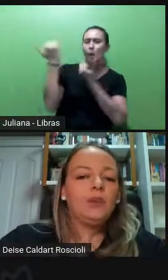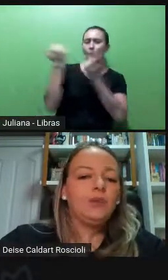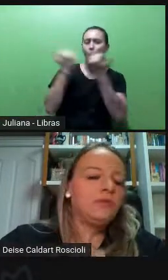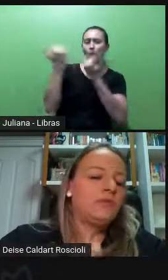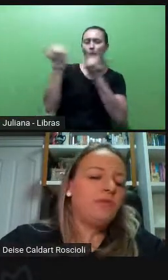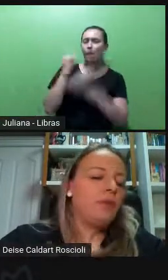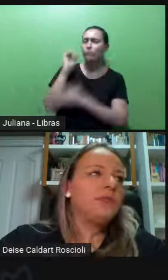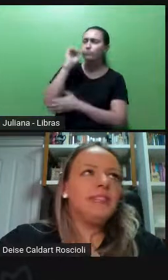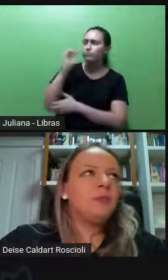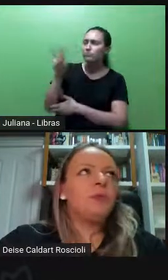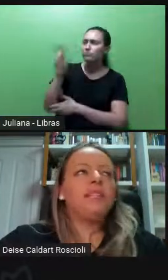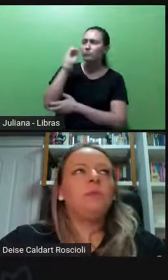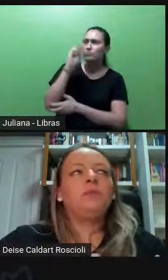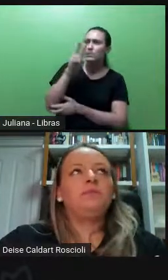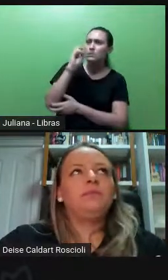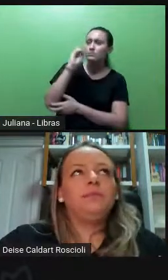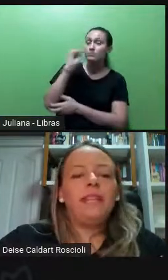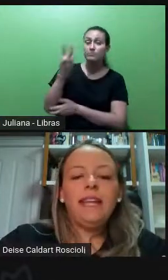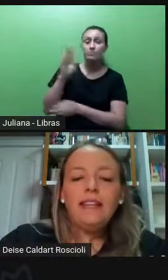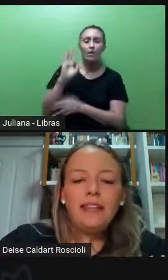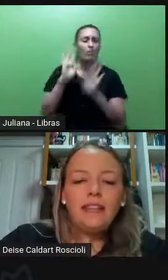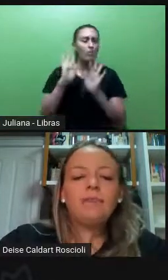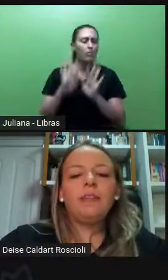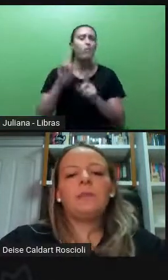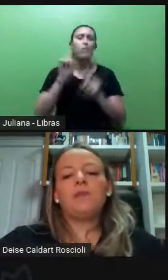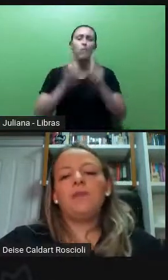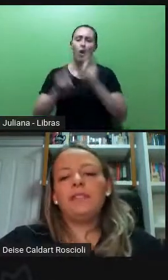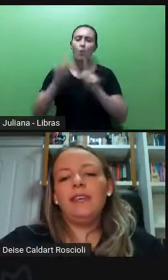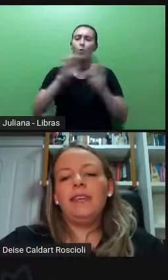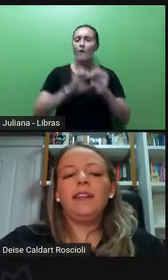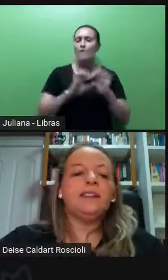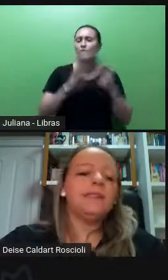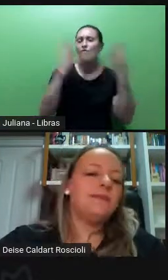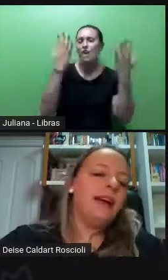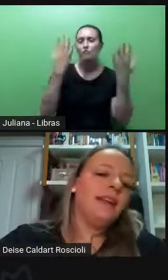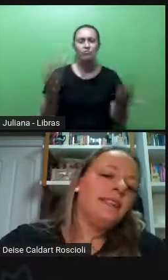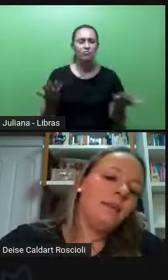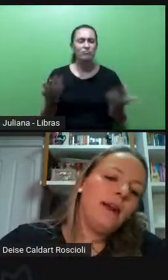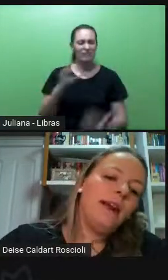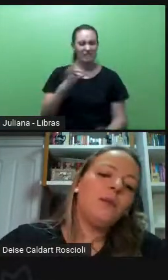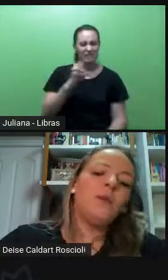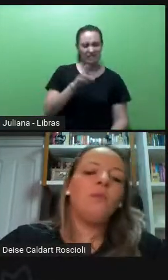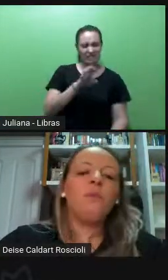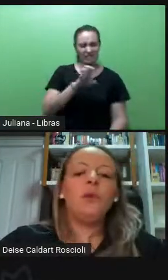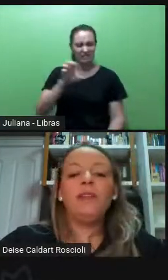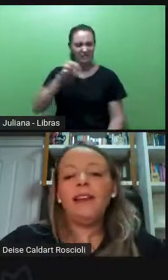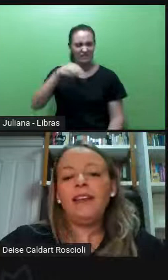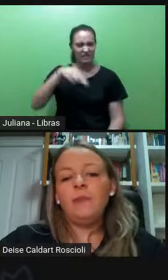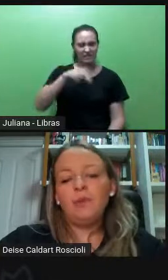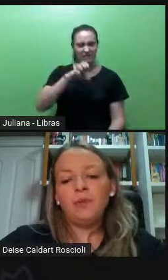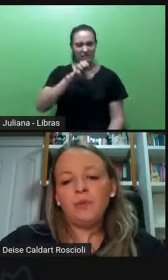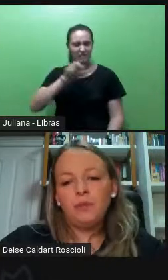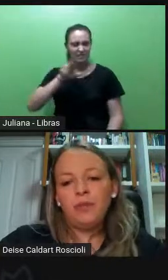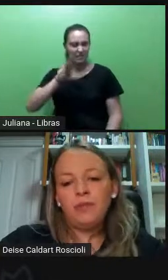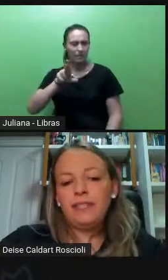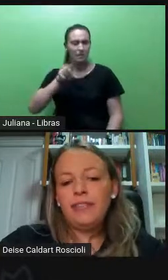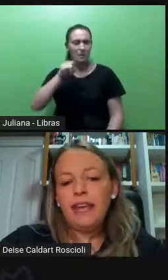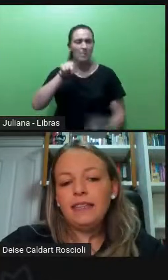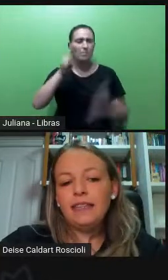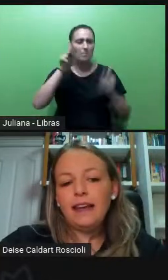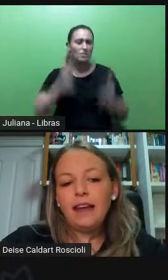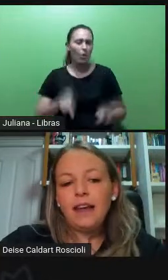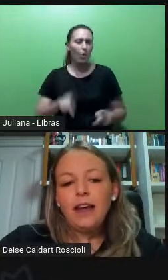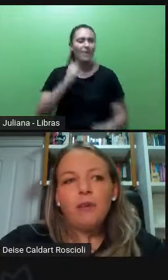em alguns exemplos, por exemplo, trainee para as pessoas negras, vaga de trabalho com prioridade para pessoas com